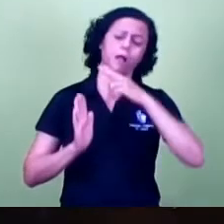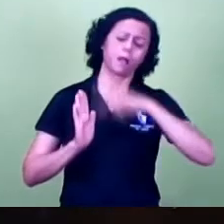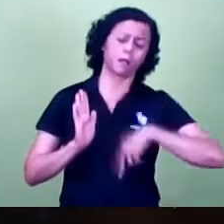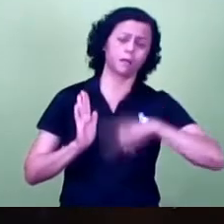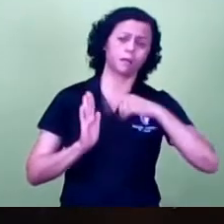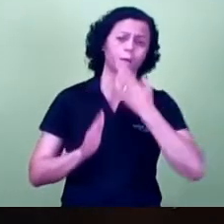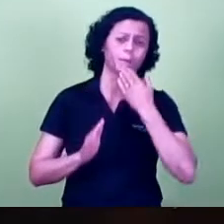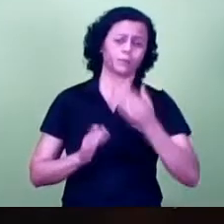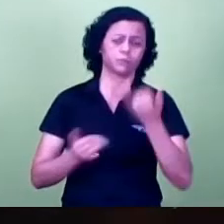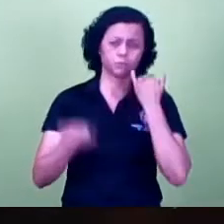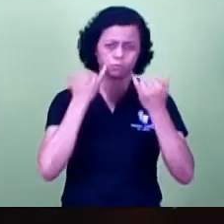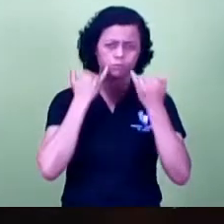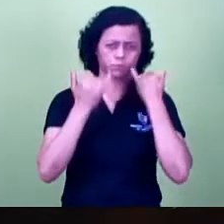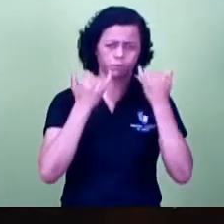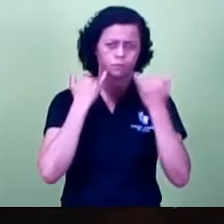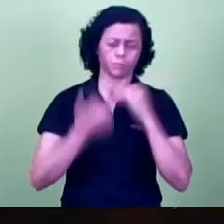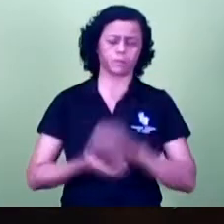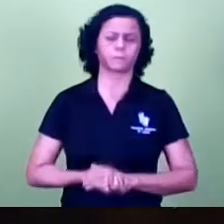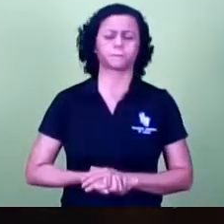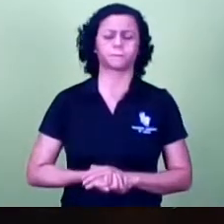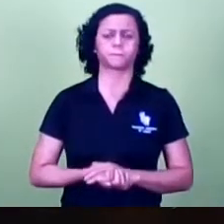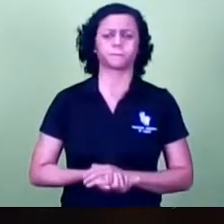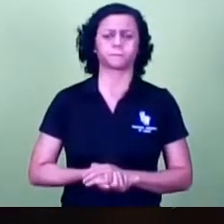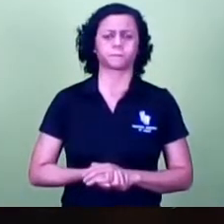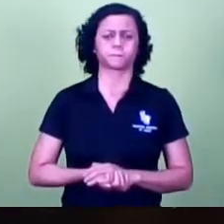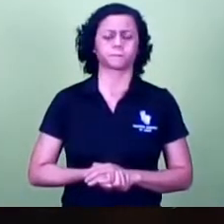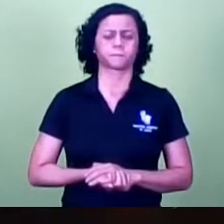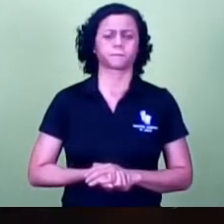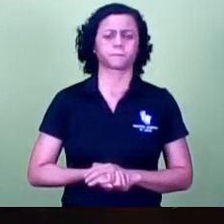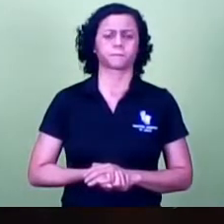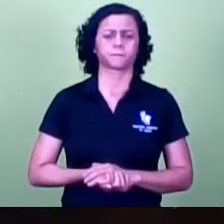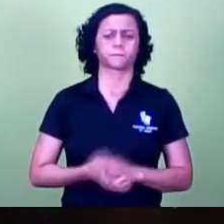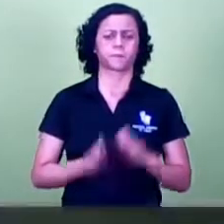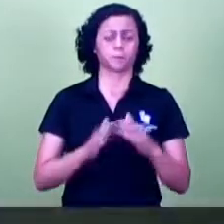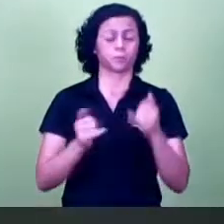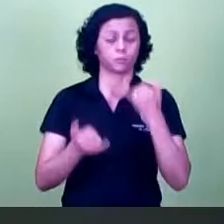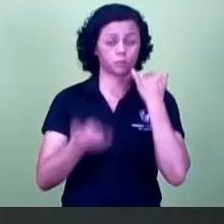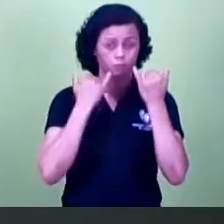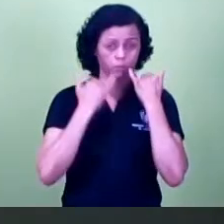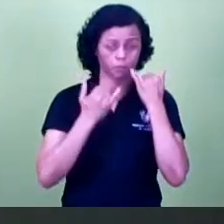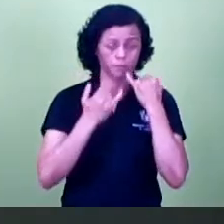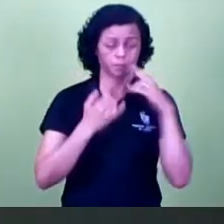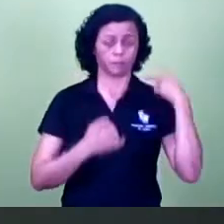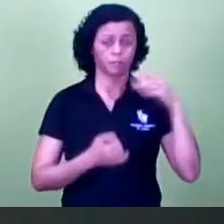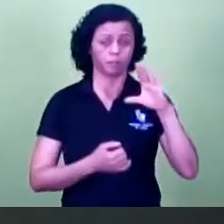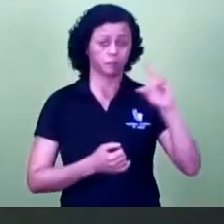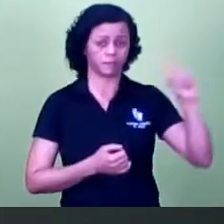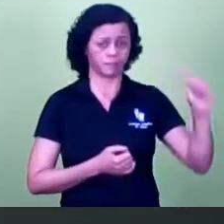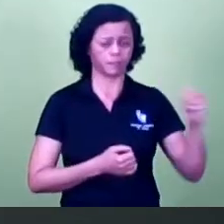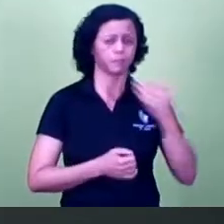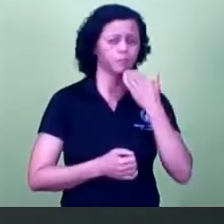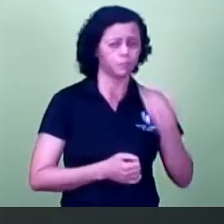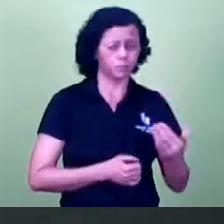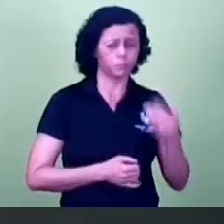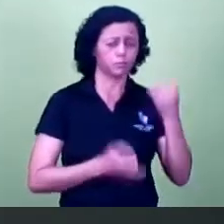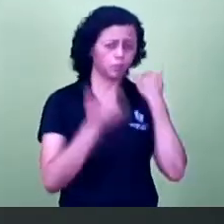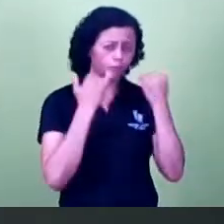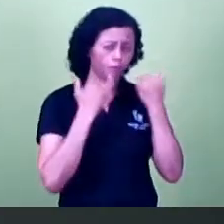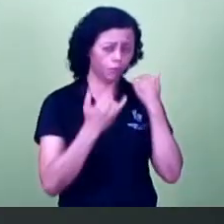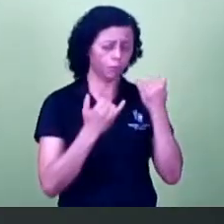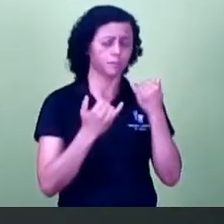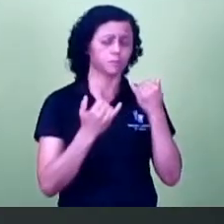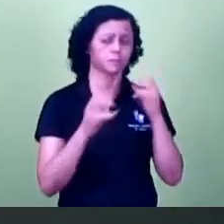pedidos de informações. Que pedido aqui de informação do vereador Acida Oliveira, solicitando informações sobre